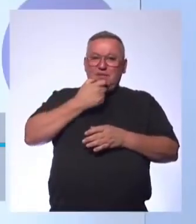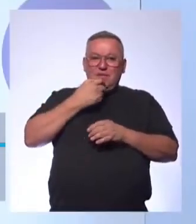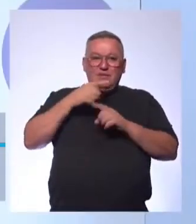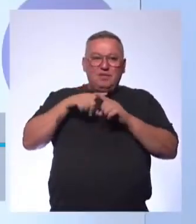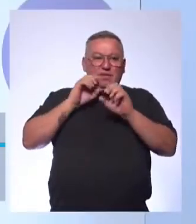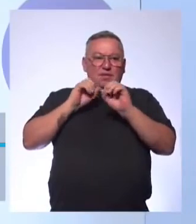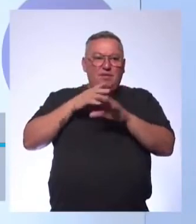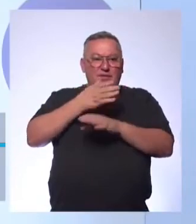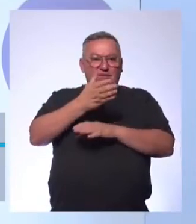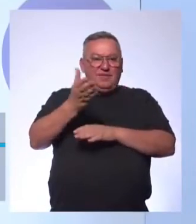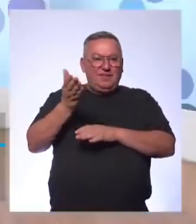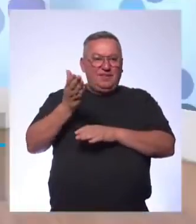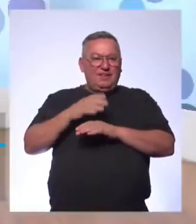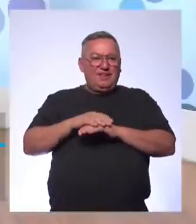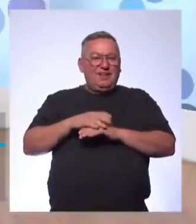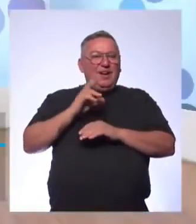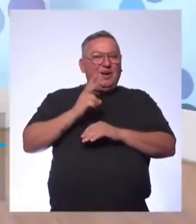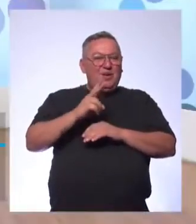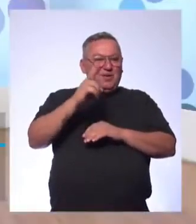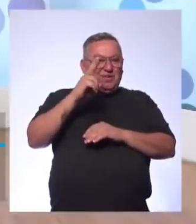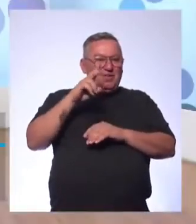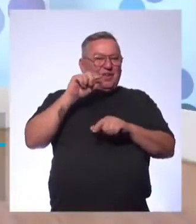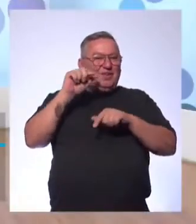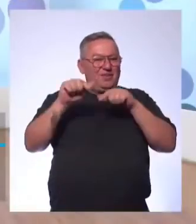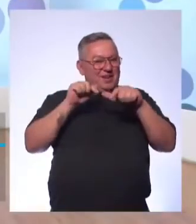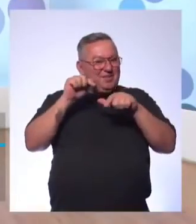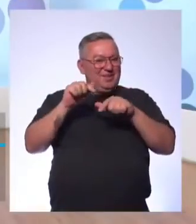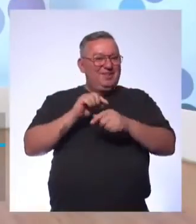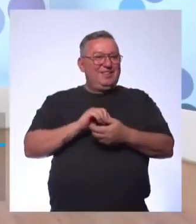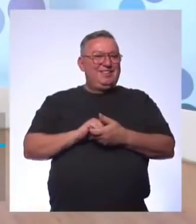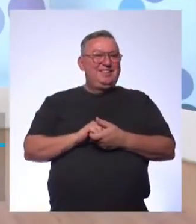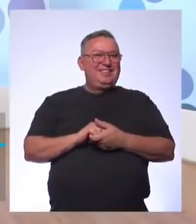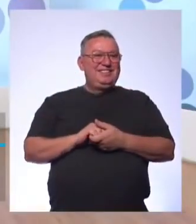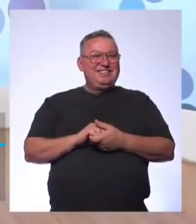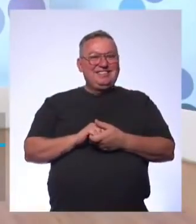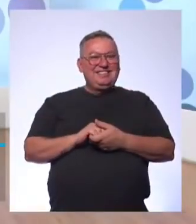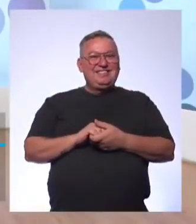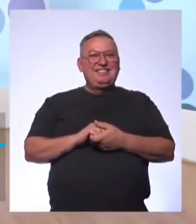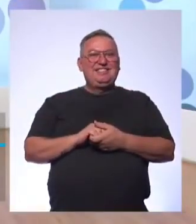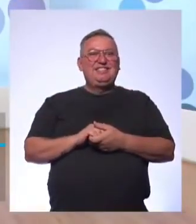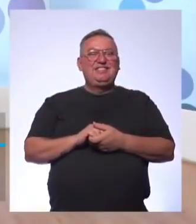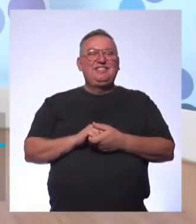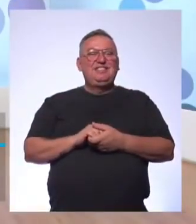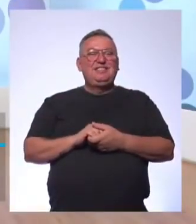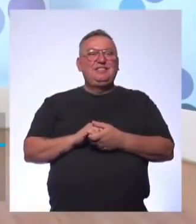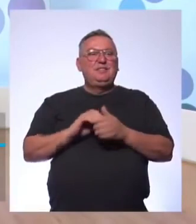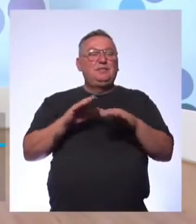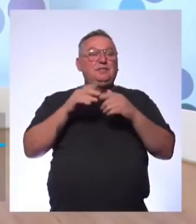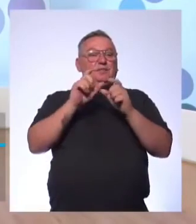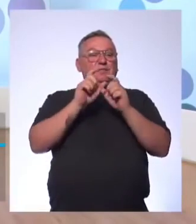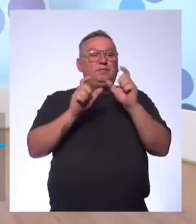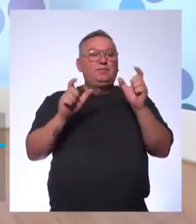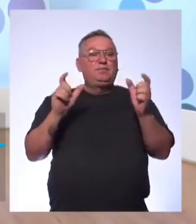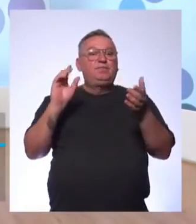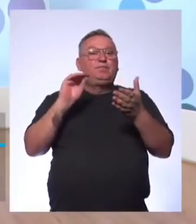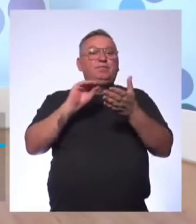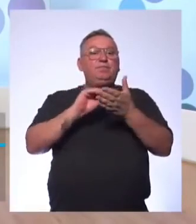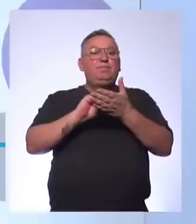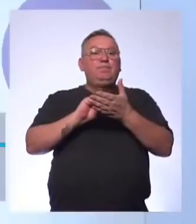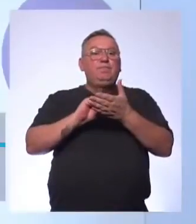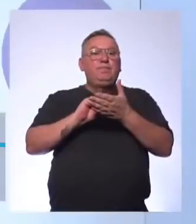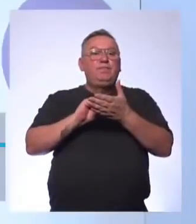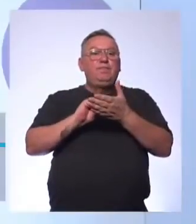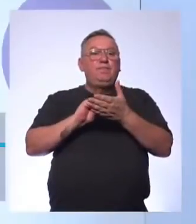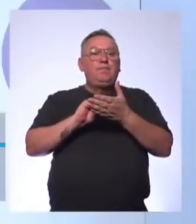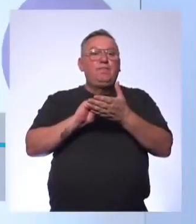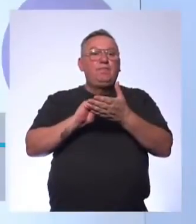Pra ensinar pra vocês, né? A gente continua com o nosso emprego, né, Antônia? É, também, né? Então, quais foram as palavras Que eles colocaram, Ed? Olha,